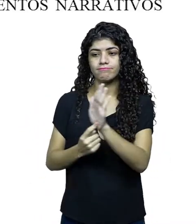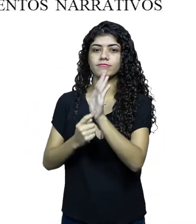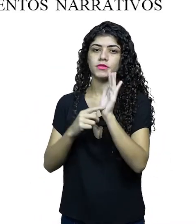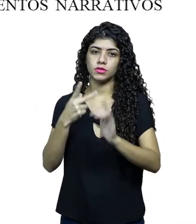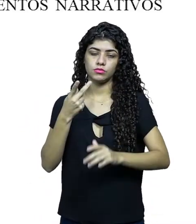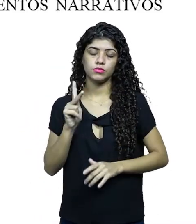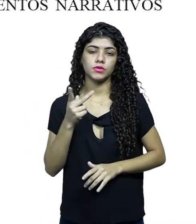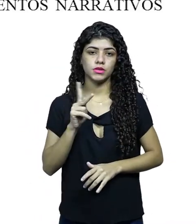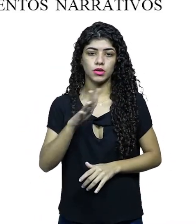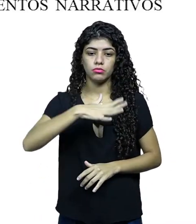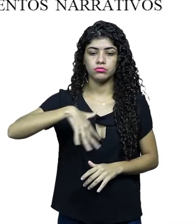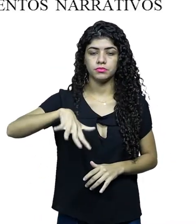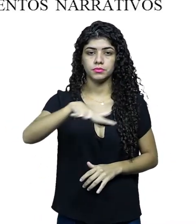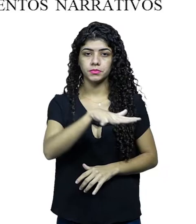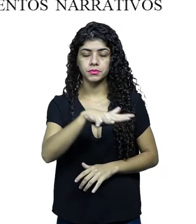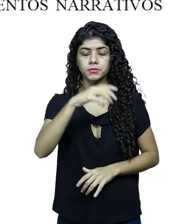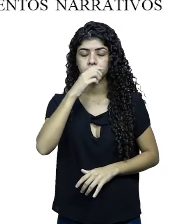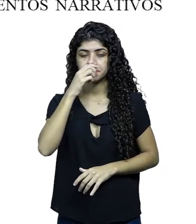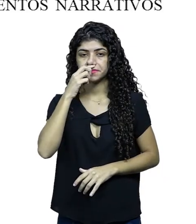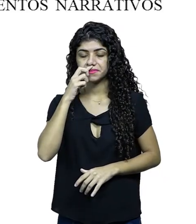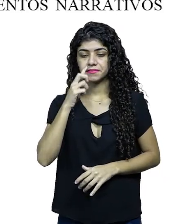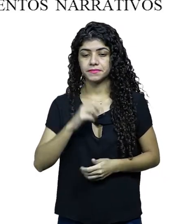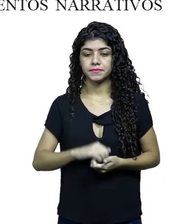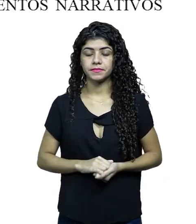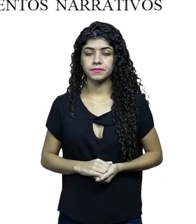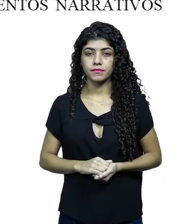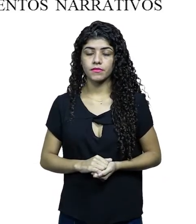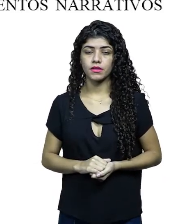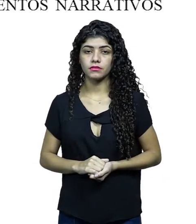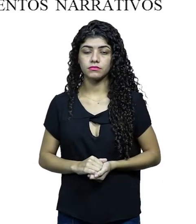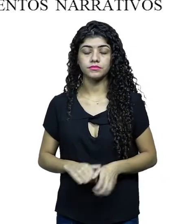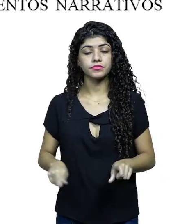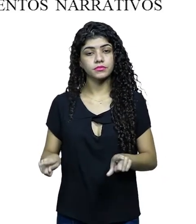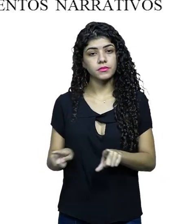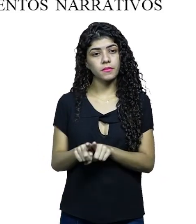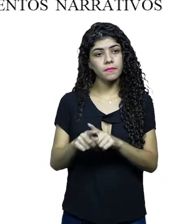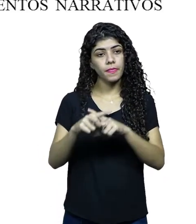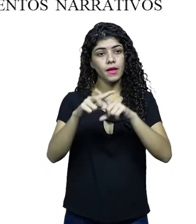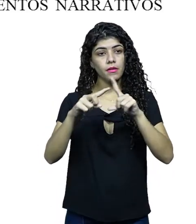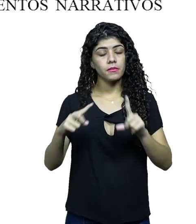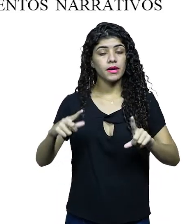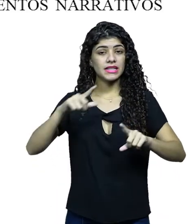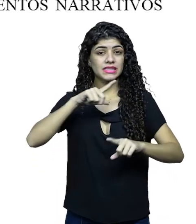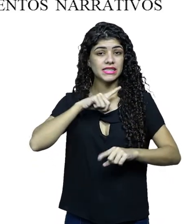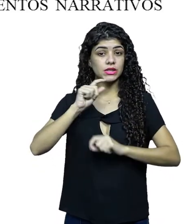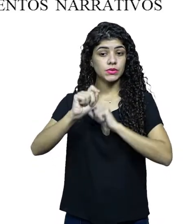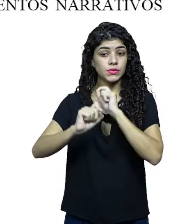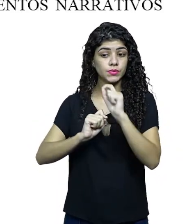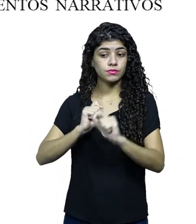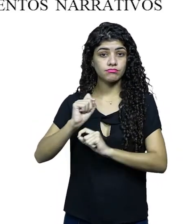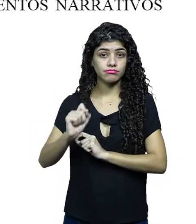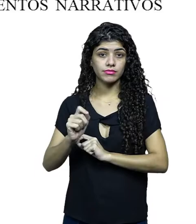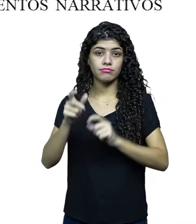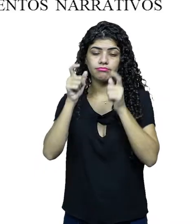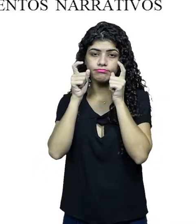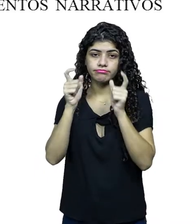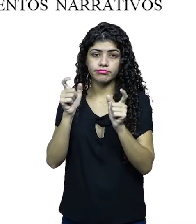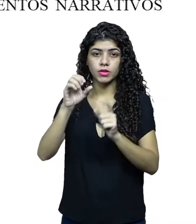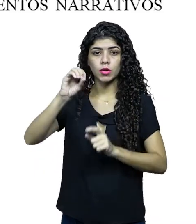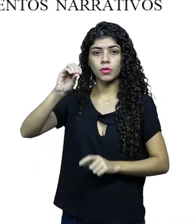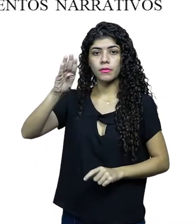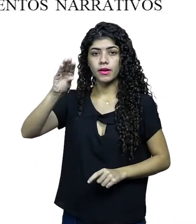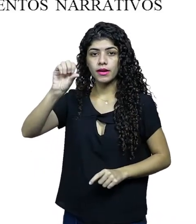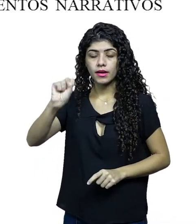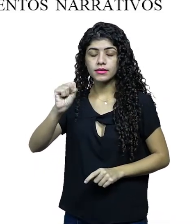tem que apresentar seu roteiro, em geral, em editais de ficção. Mas, aqui, a gente já deixa uma coisa, né?